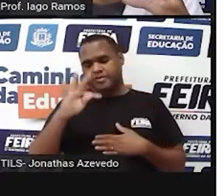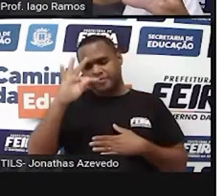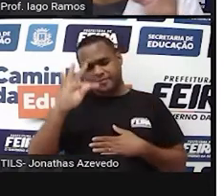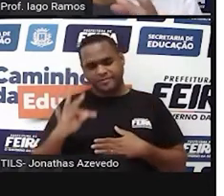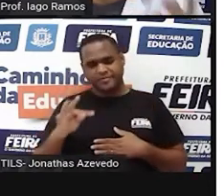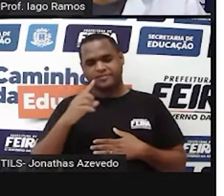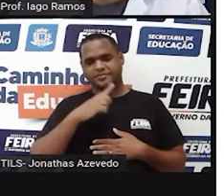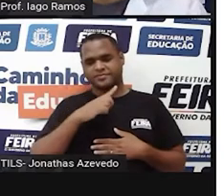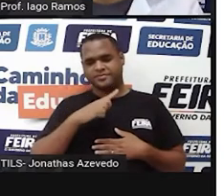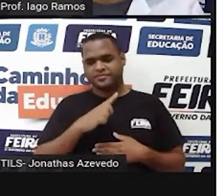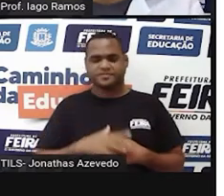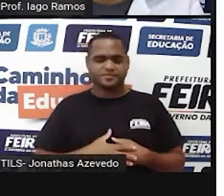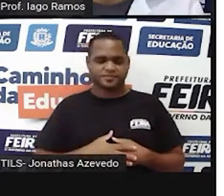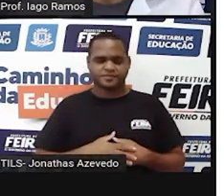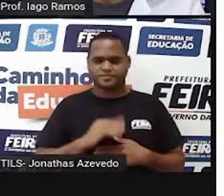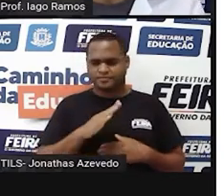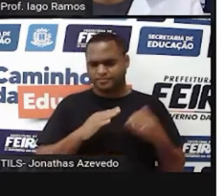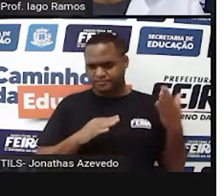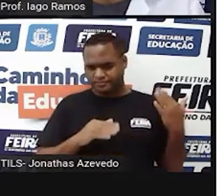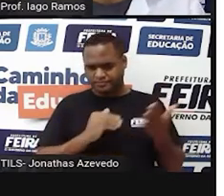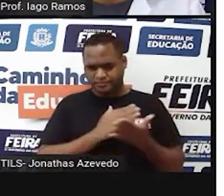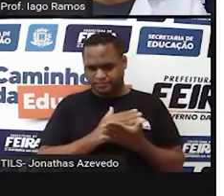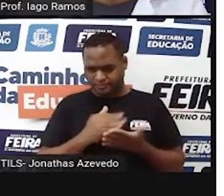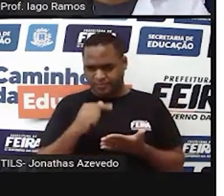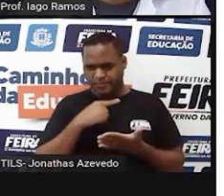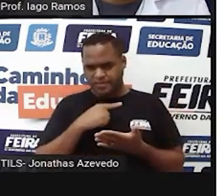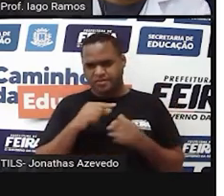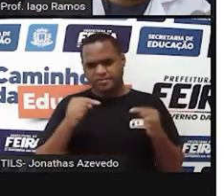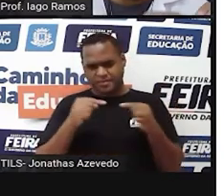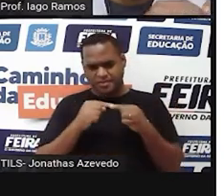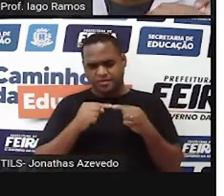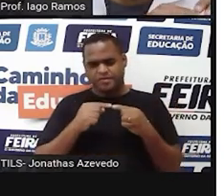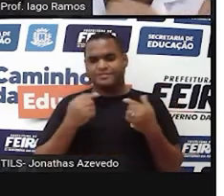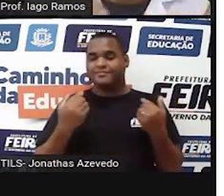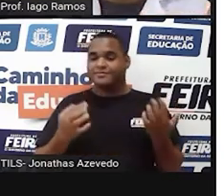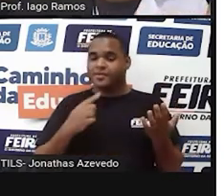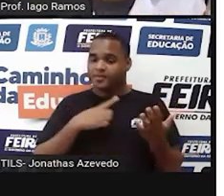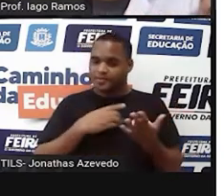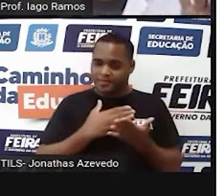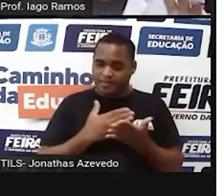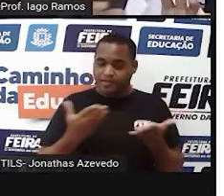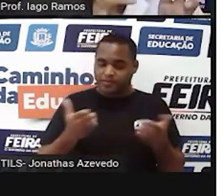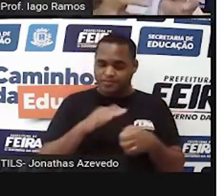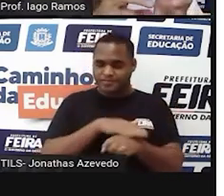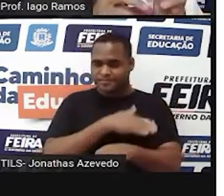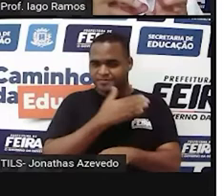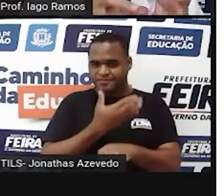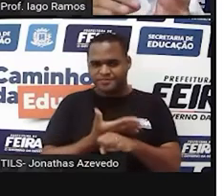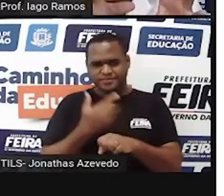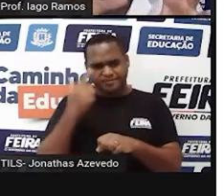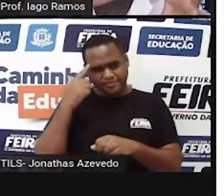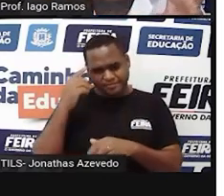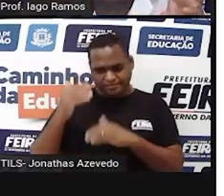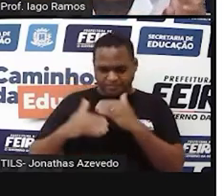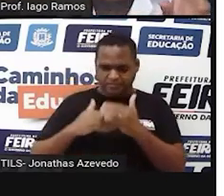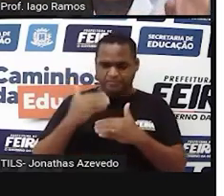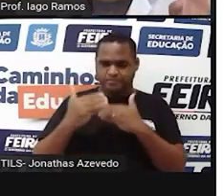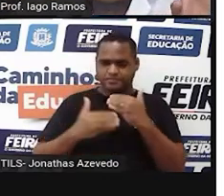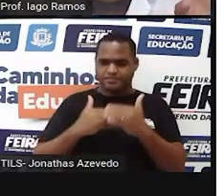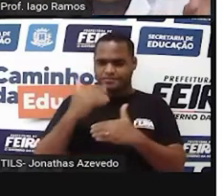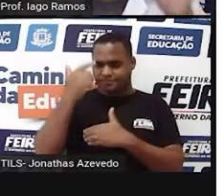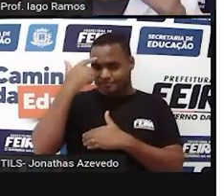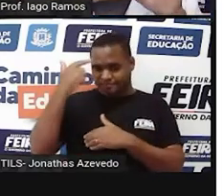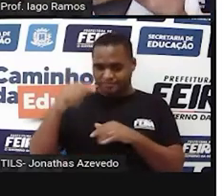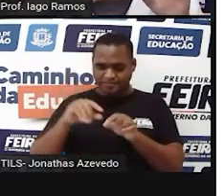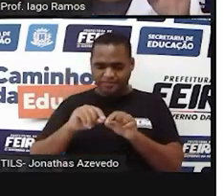Mas, logo quando surgiu, não era assim, né? Mas, da forma como surgiu até hoje, a gente passou aí por um processo de evolução